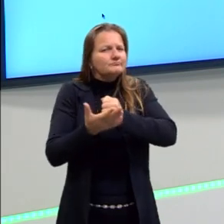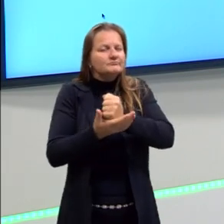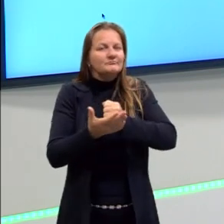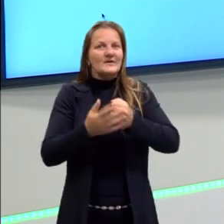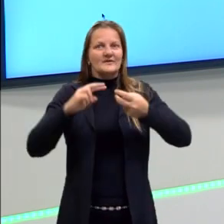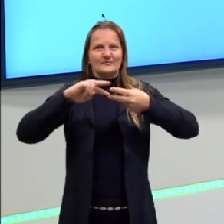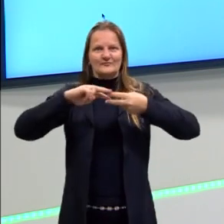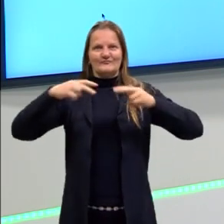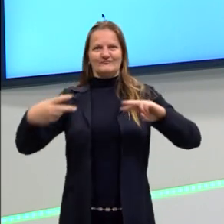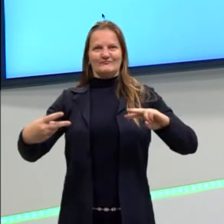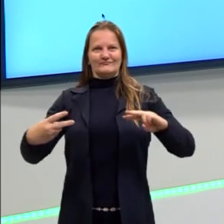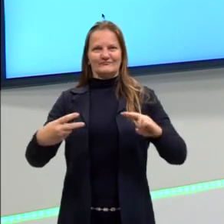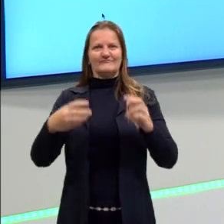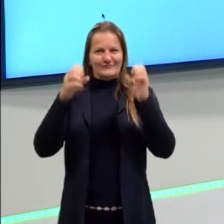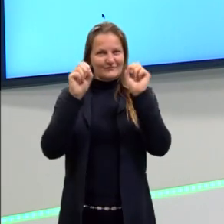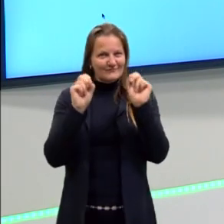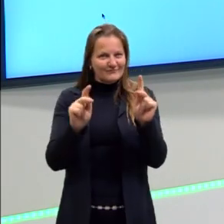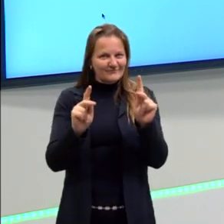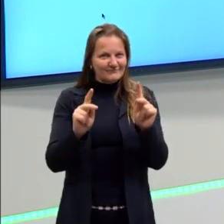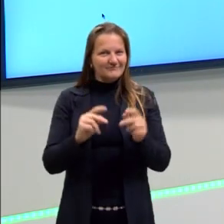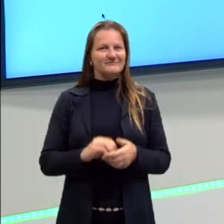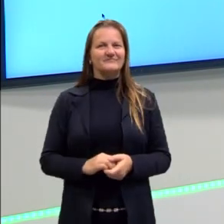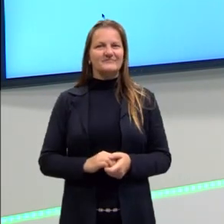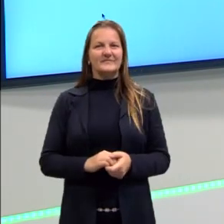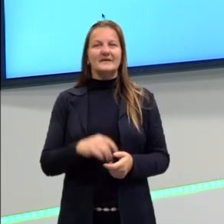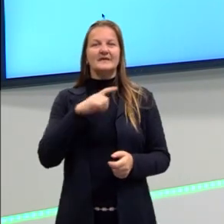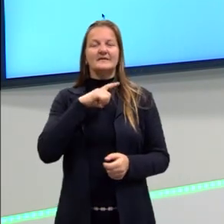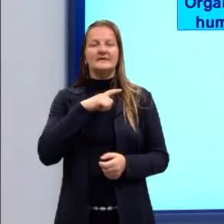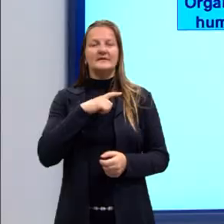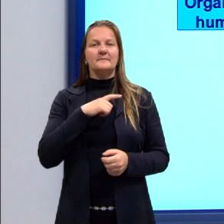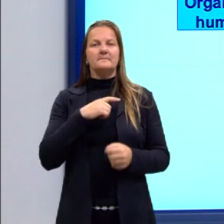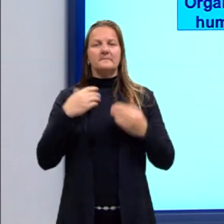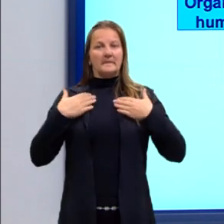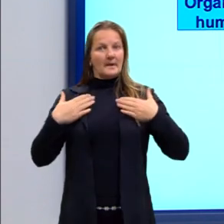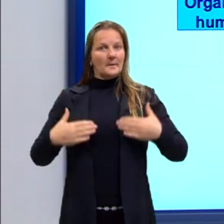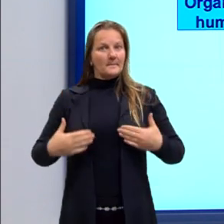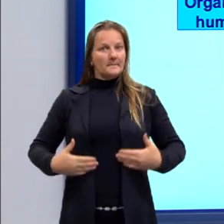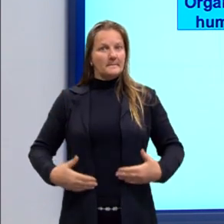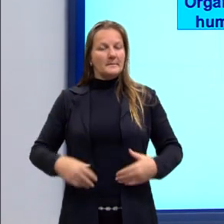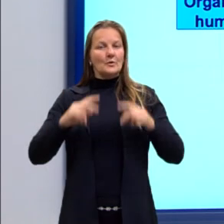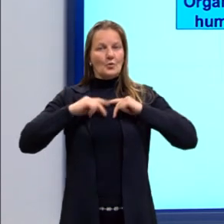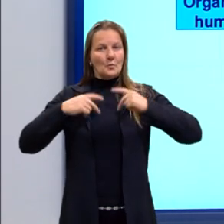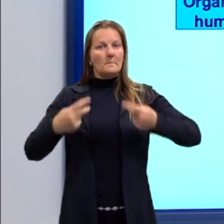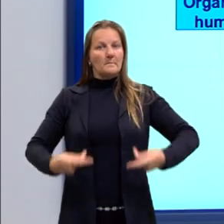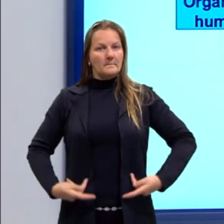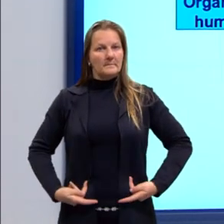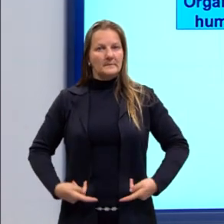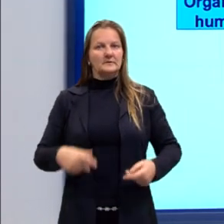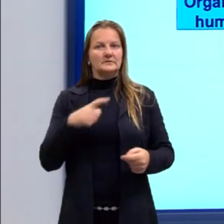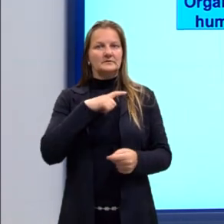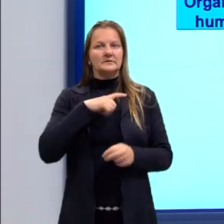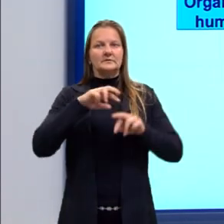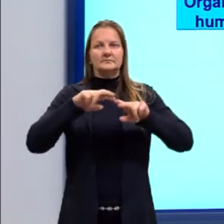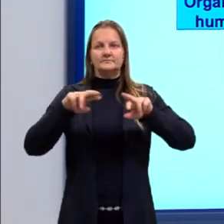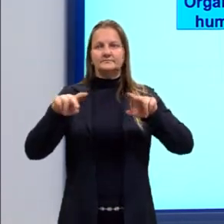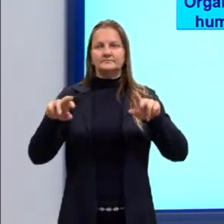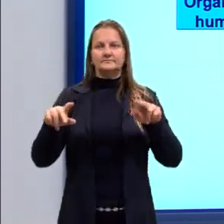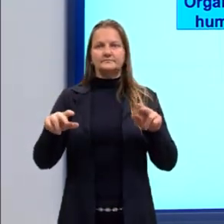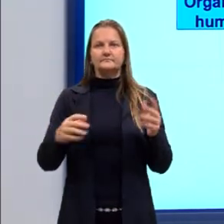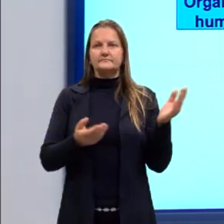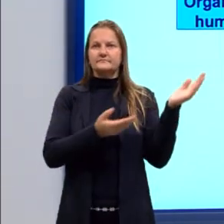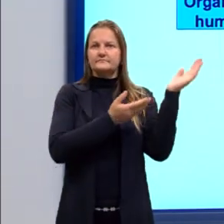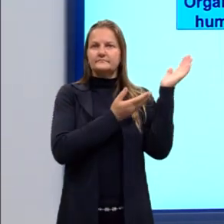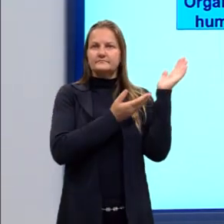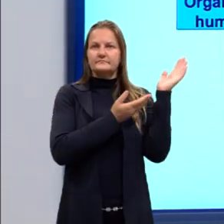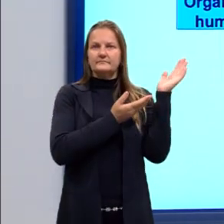genética, certo? Então, nós temos o organismo humano, nós temos o organismo humano, por